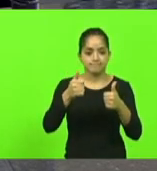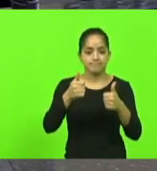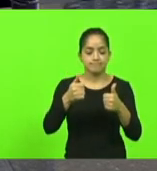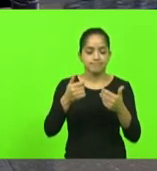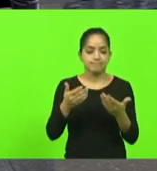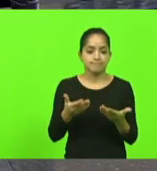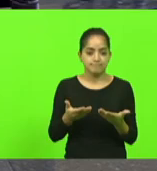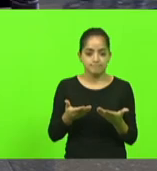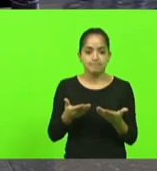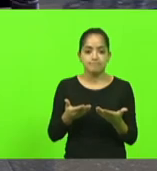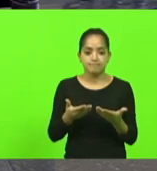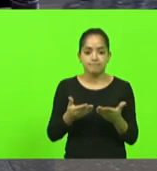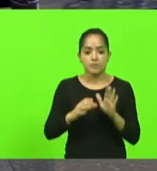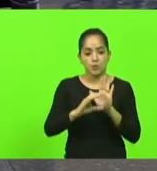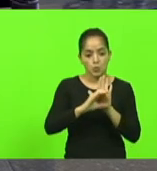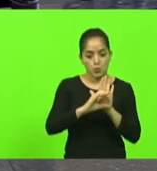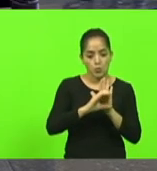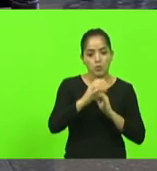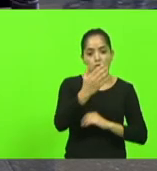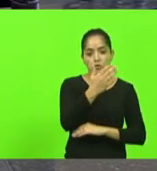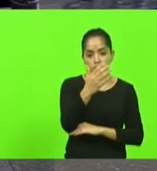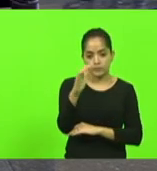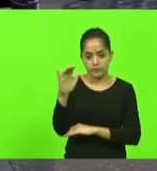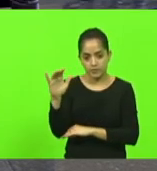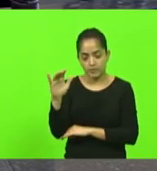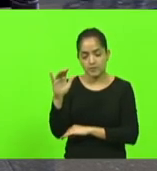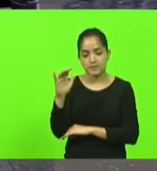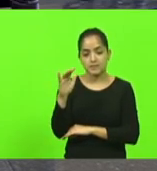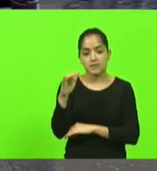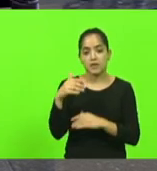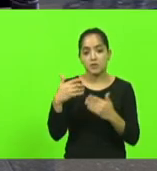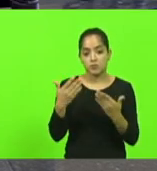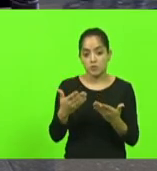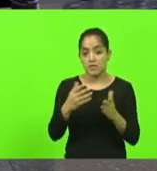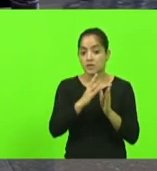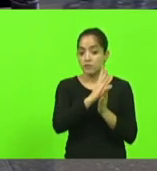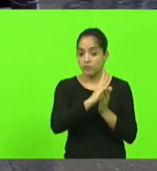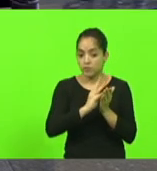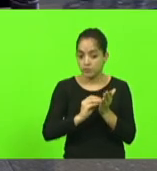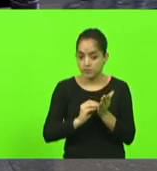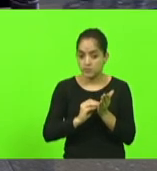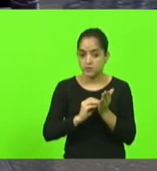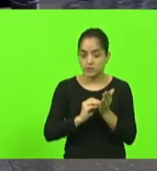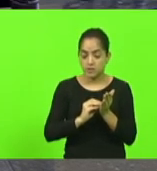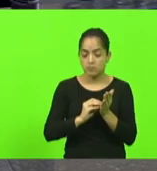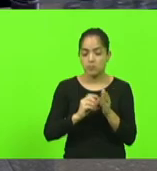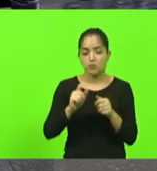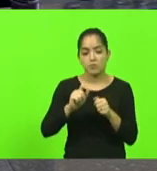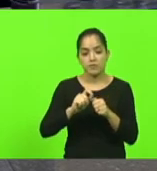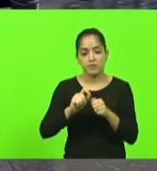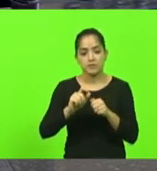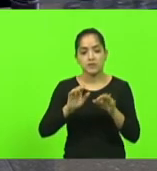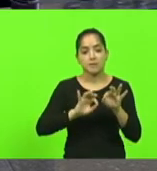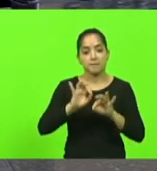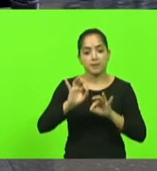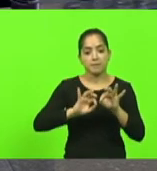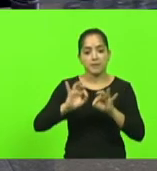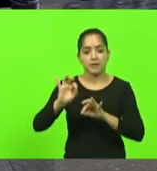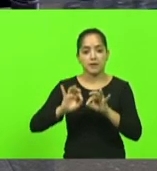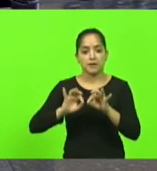código florestal catarinense que foi exemplo para fazer o código